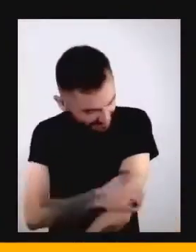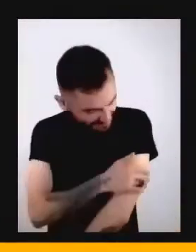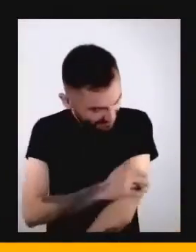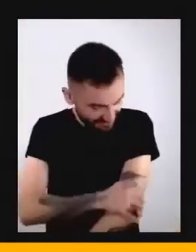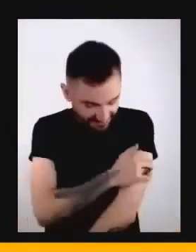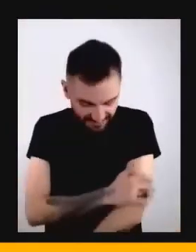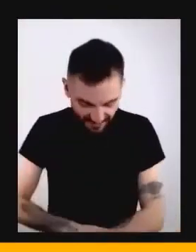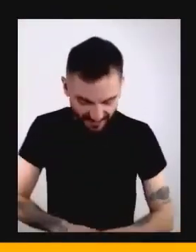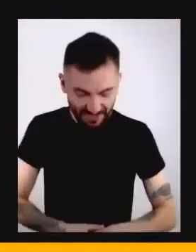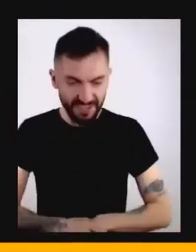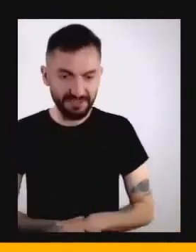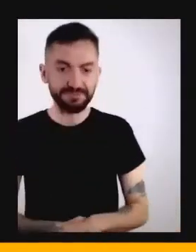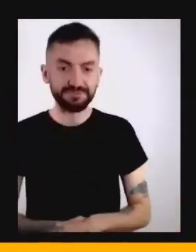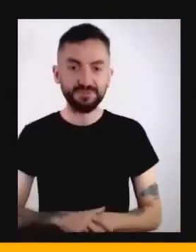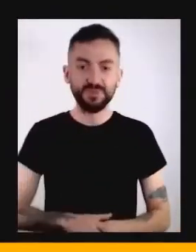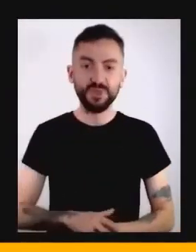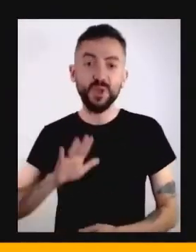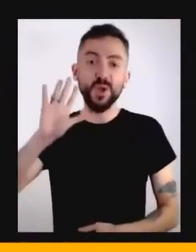Olá,